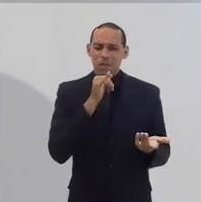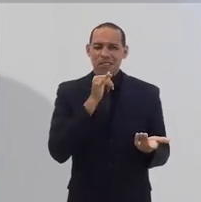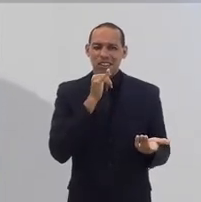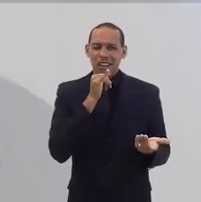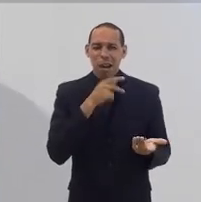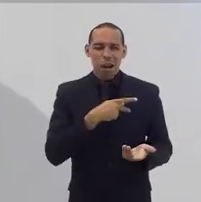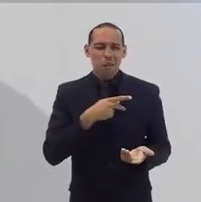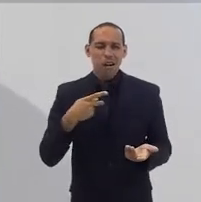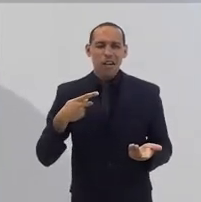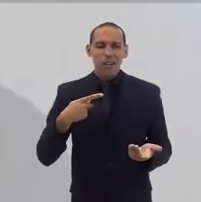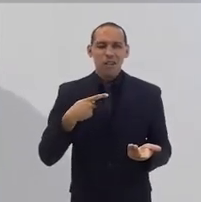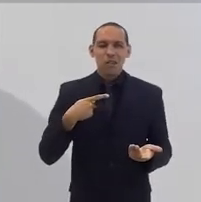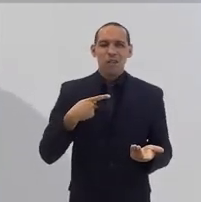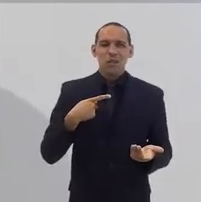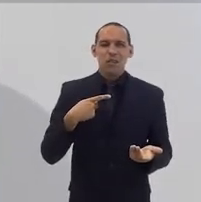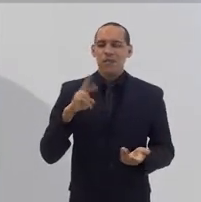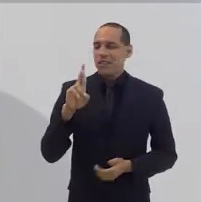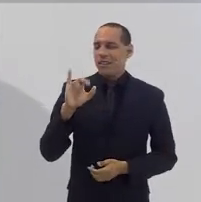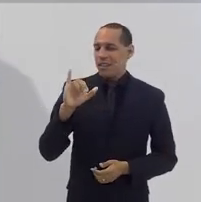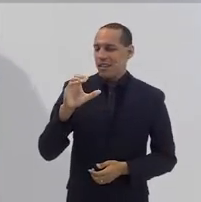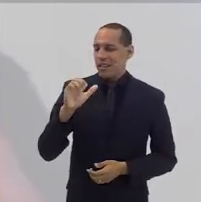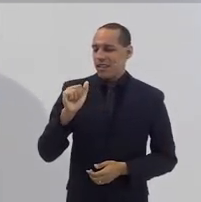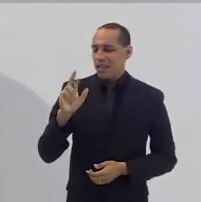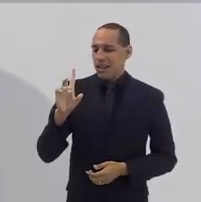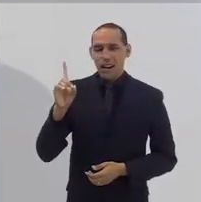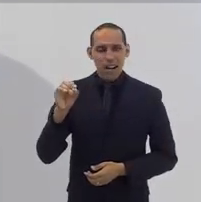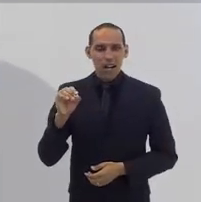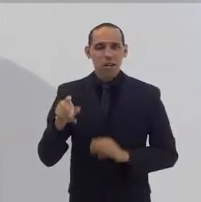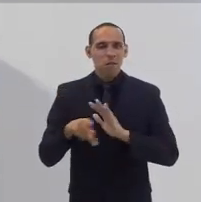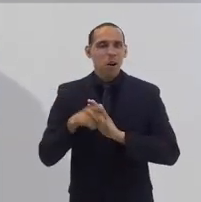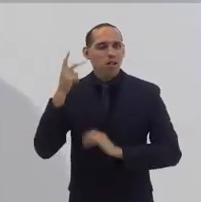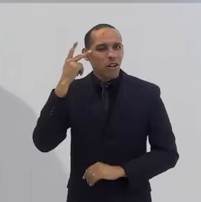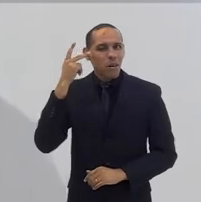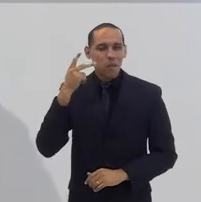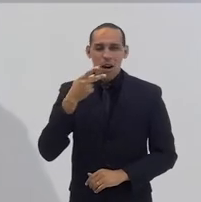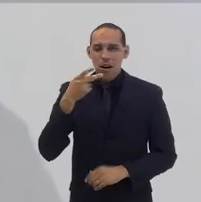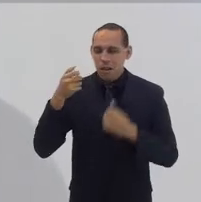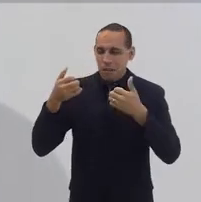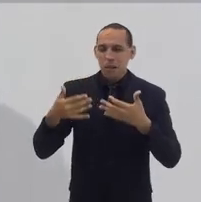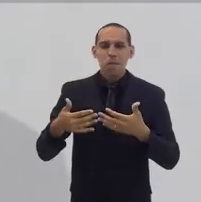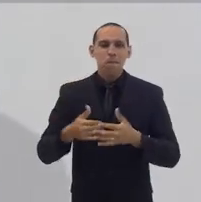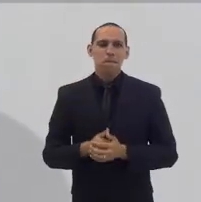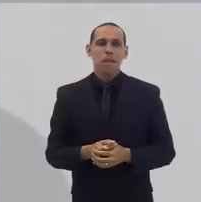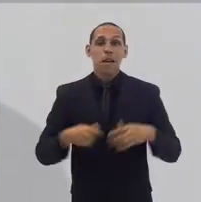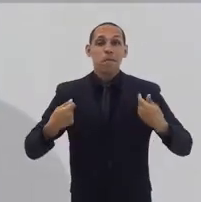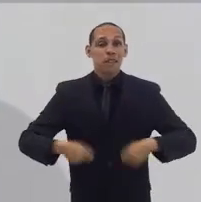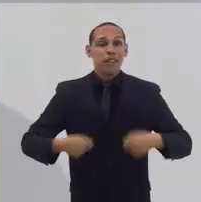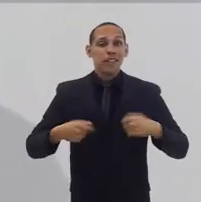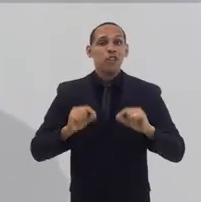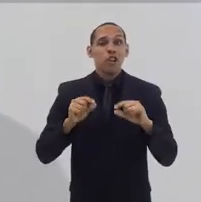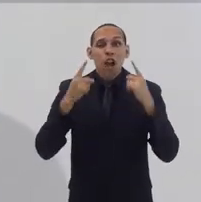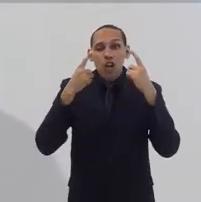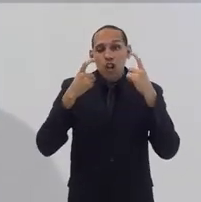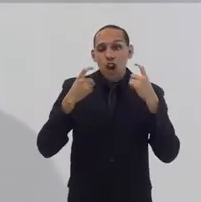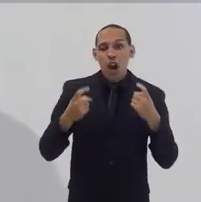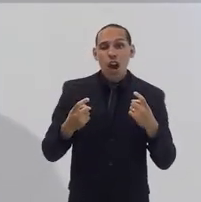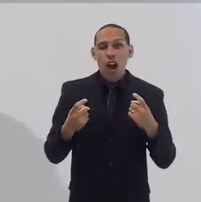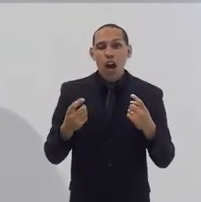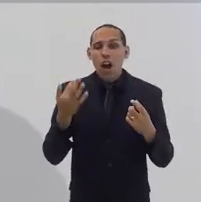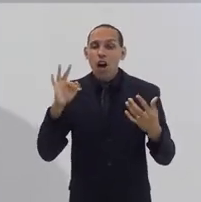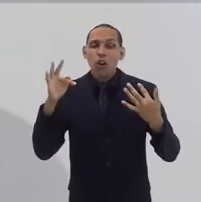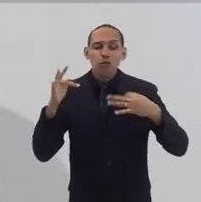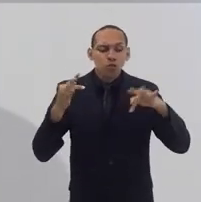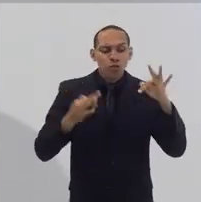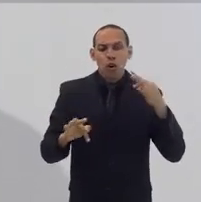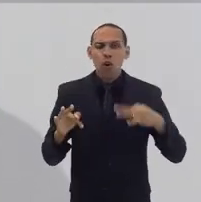expressão de um pastor, o pastor Ricardo Bondinho, lá de São Paulo, que ele fala assim, É preciso chorar